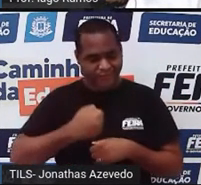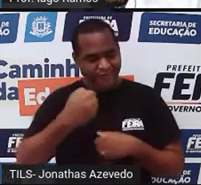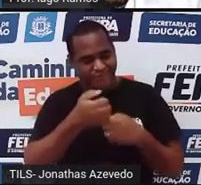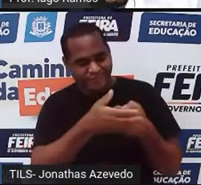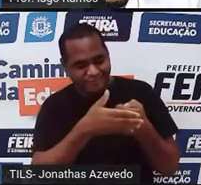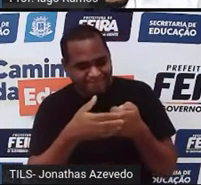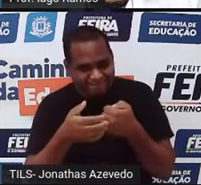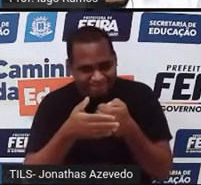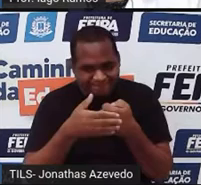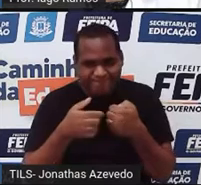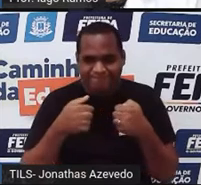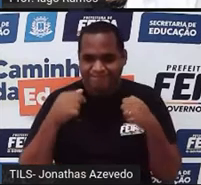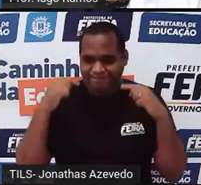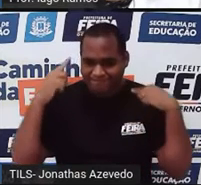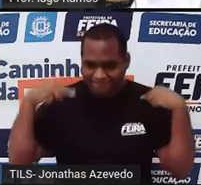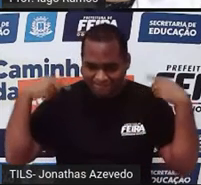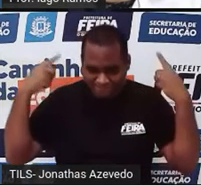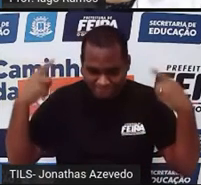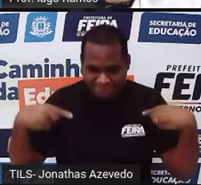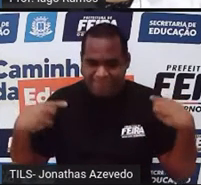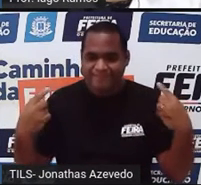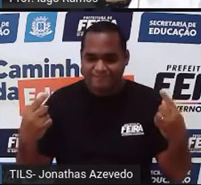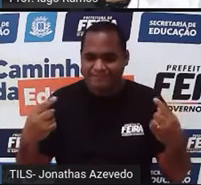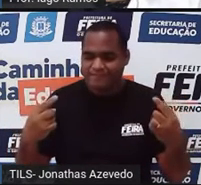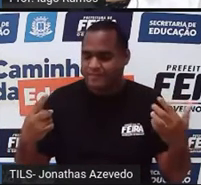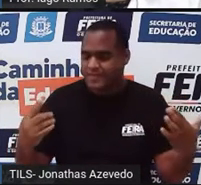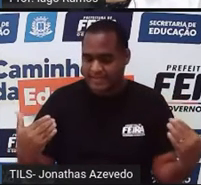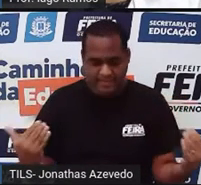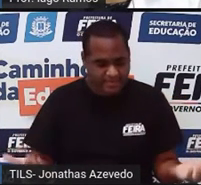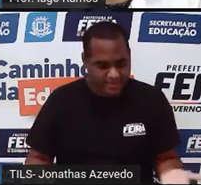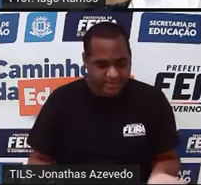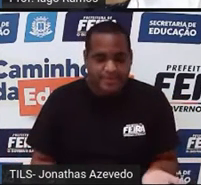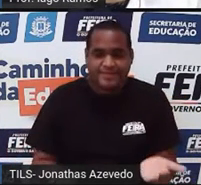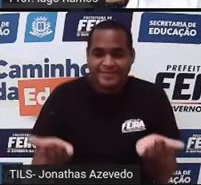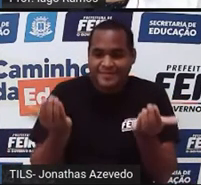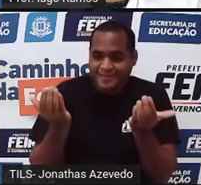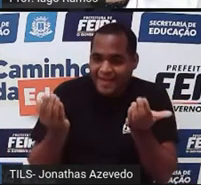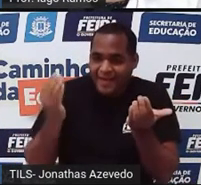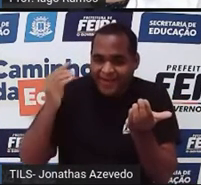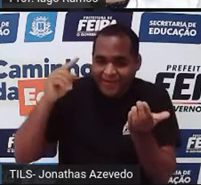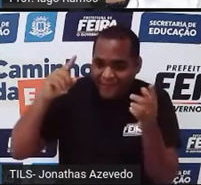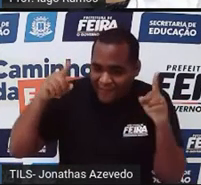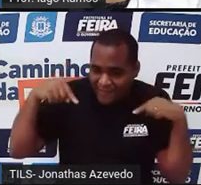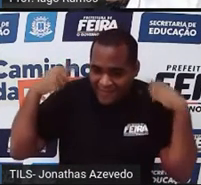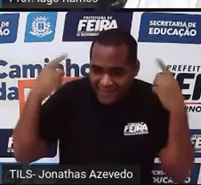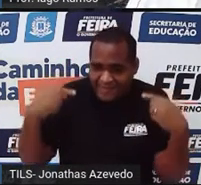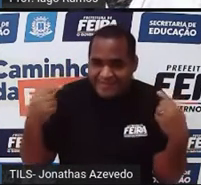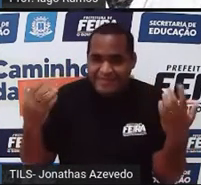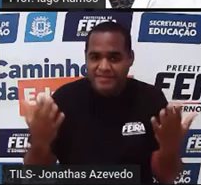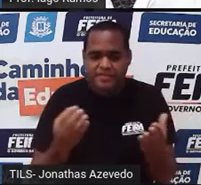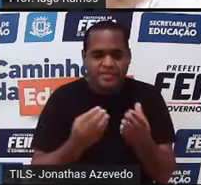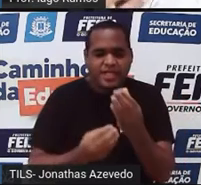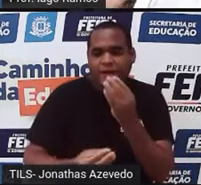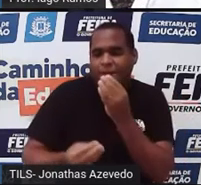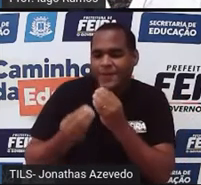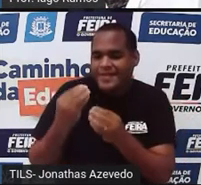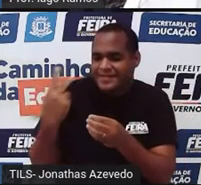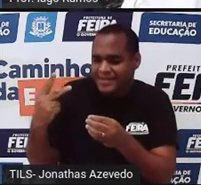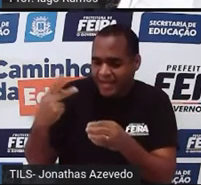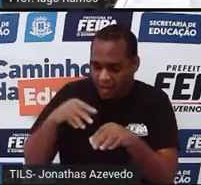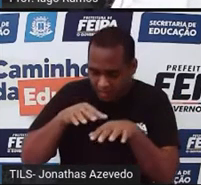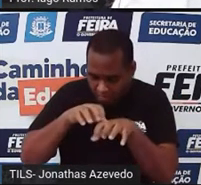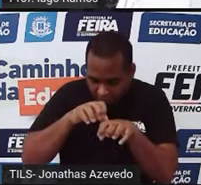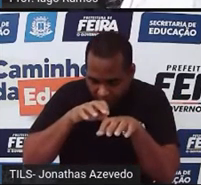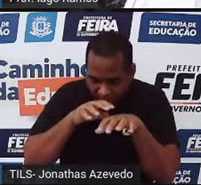os pastores precisavam levar, né, essas ovelhinhas para se alimentarem e depois trazê-las de